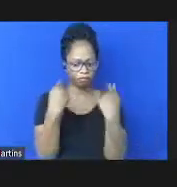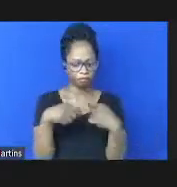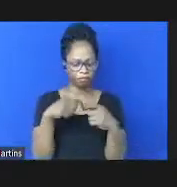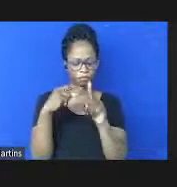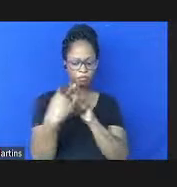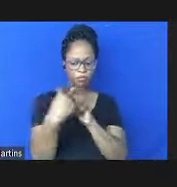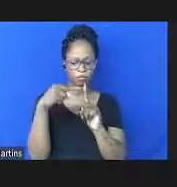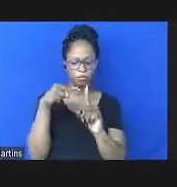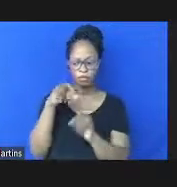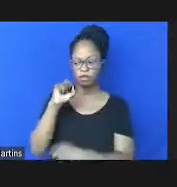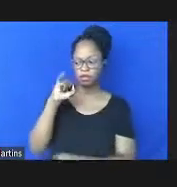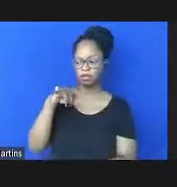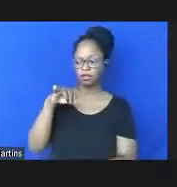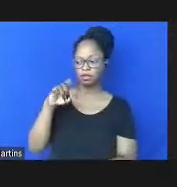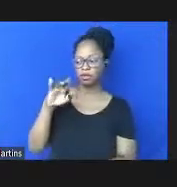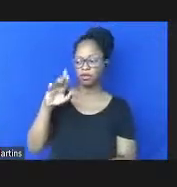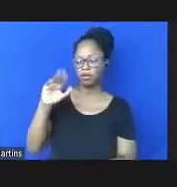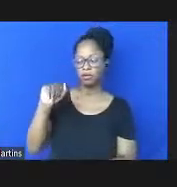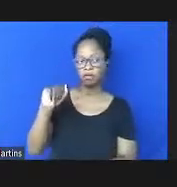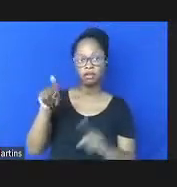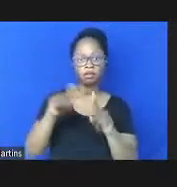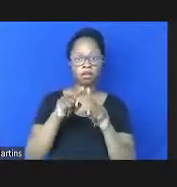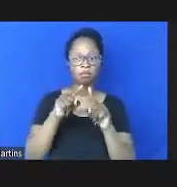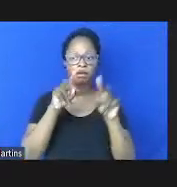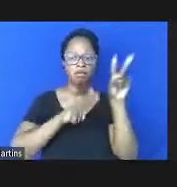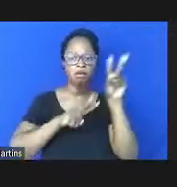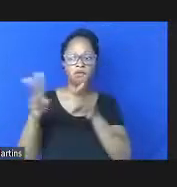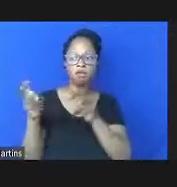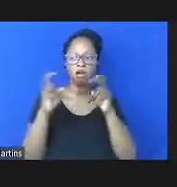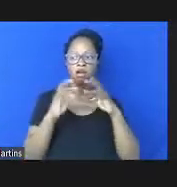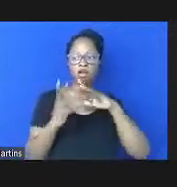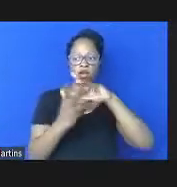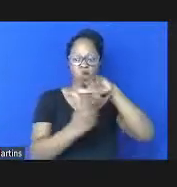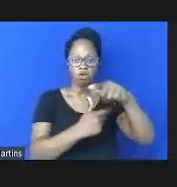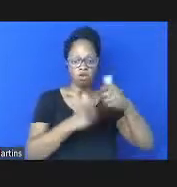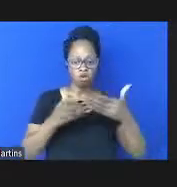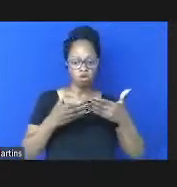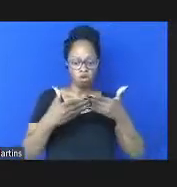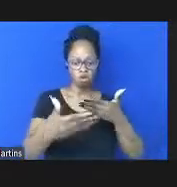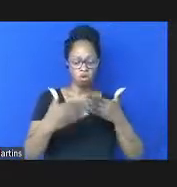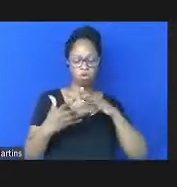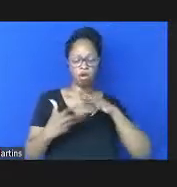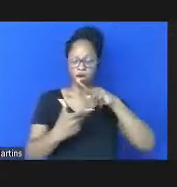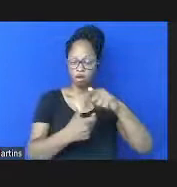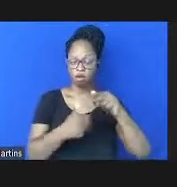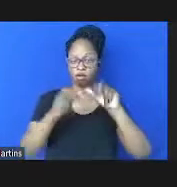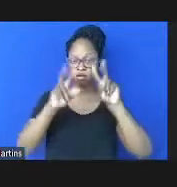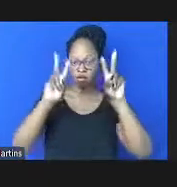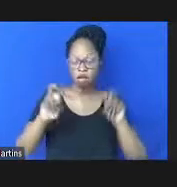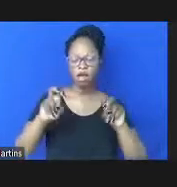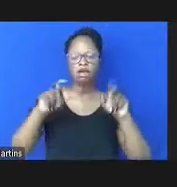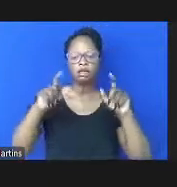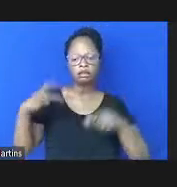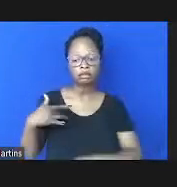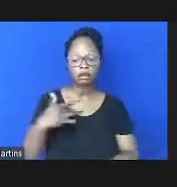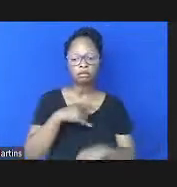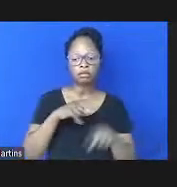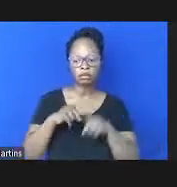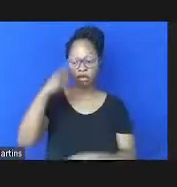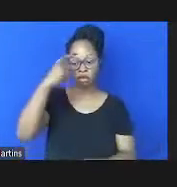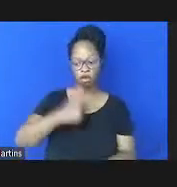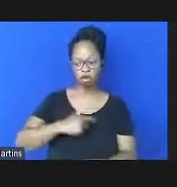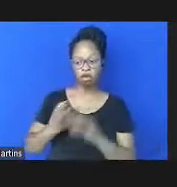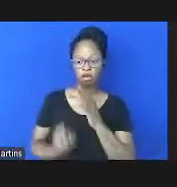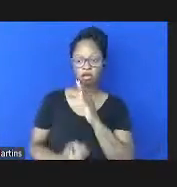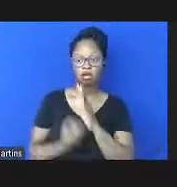sindémica e de uma visão plantária para a saúde única e para a saúde global permitindo criar modelos locais de